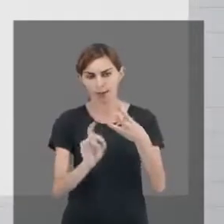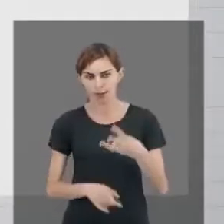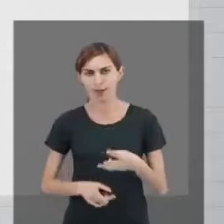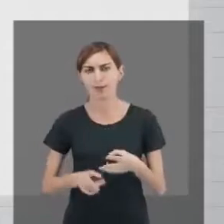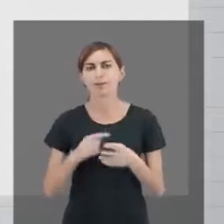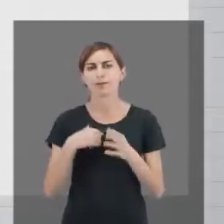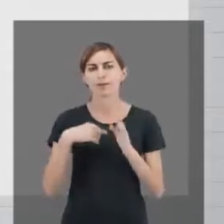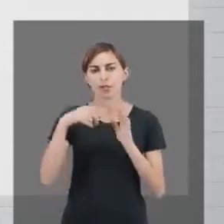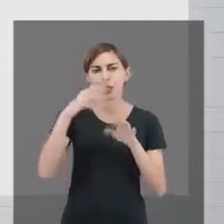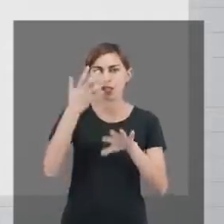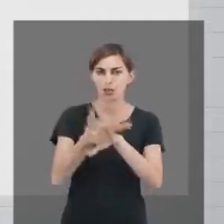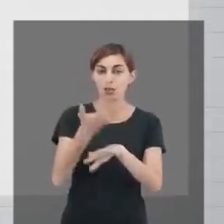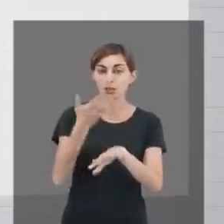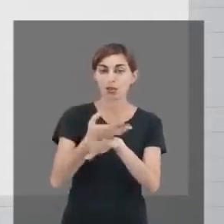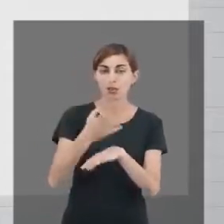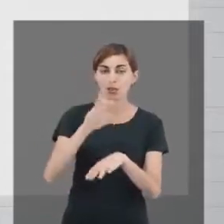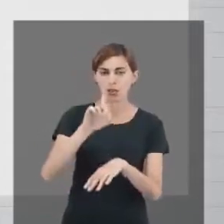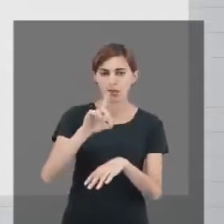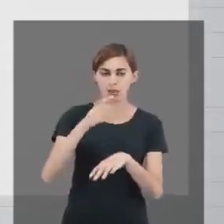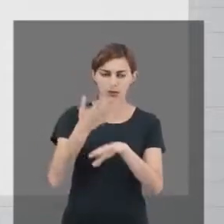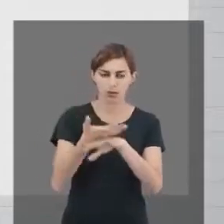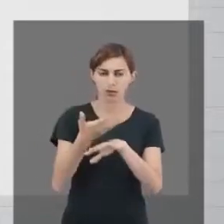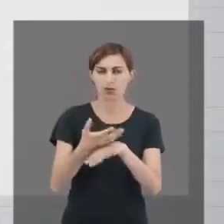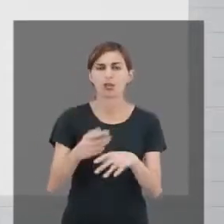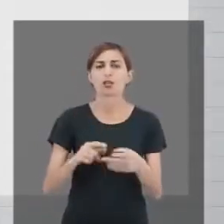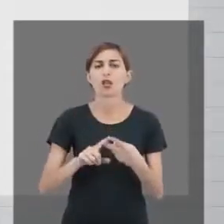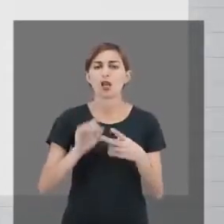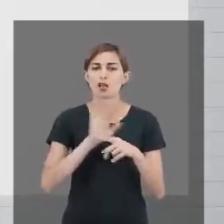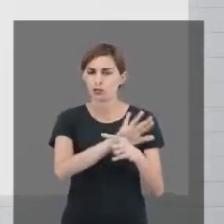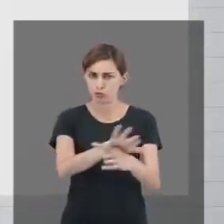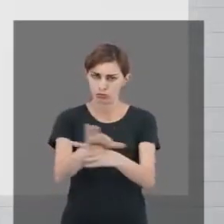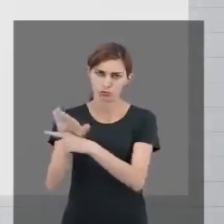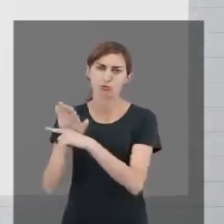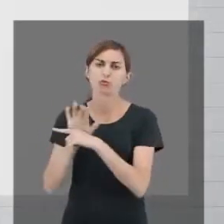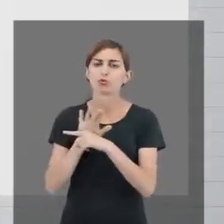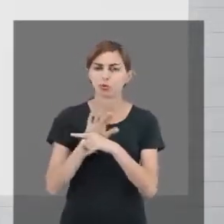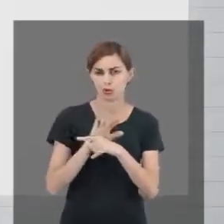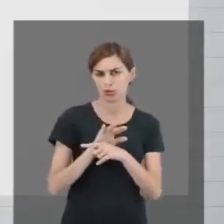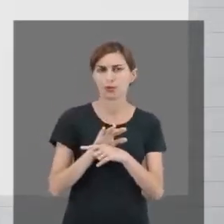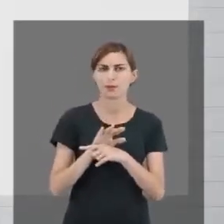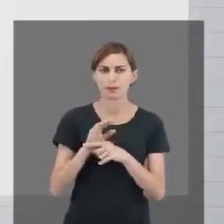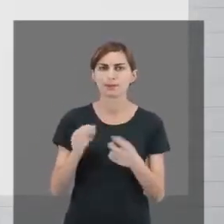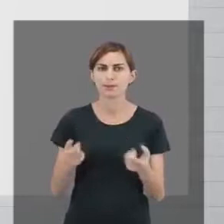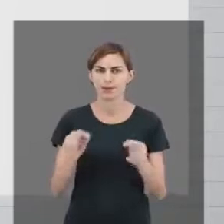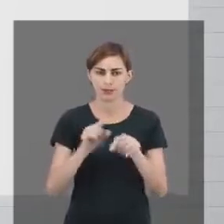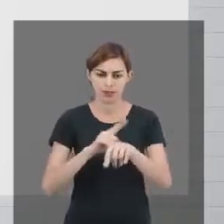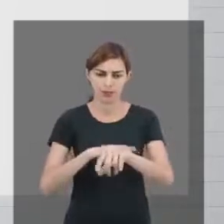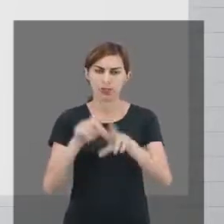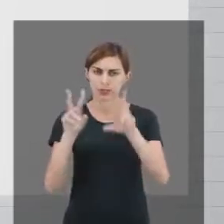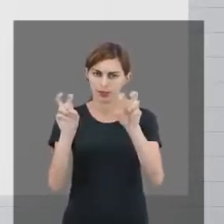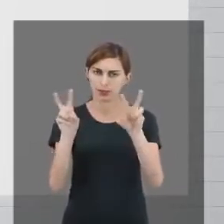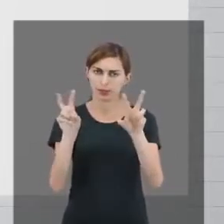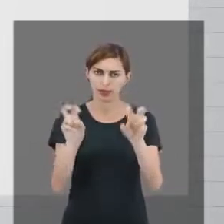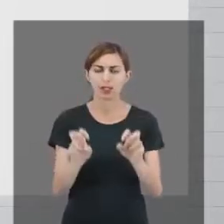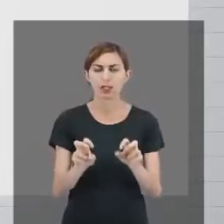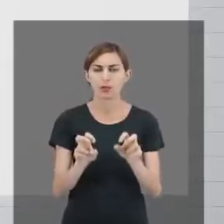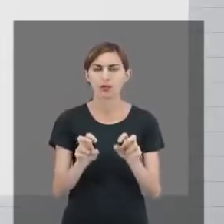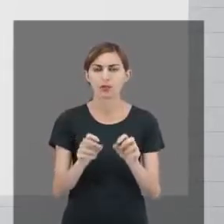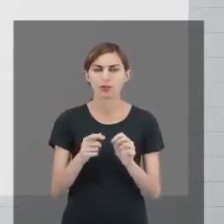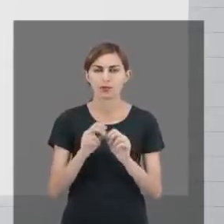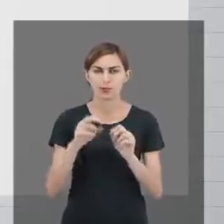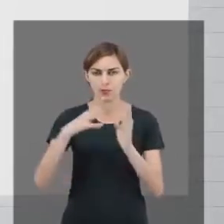composto por disciplinas, certo? Que ajudam a consolidar esse tema do módulo.